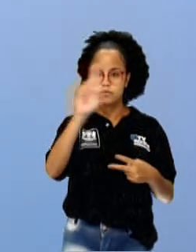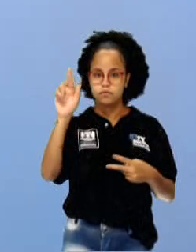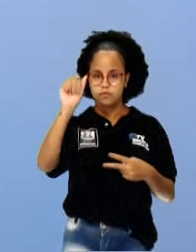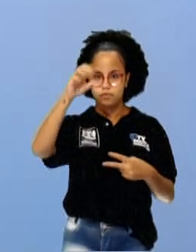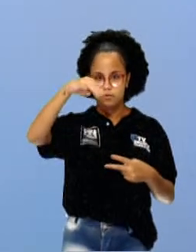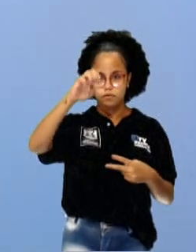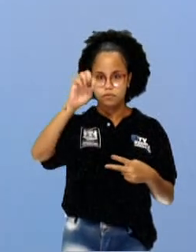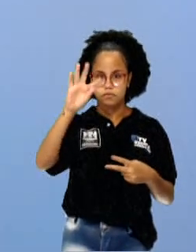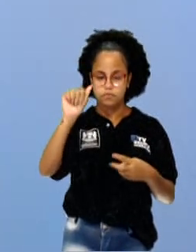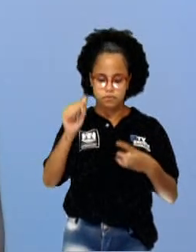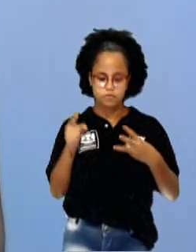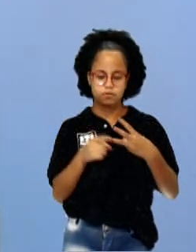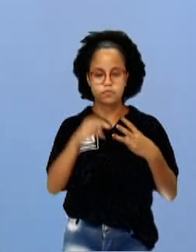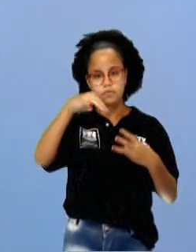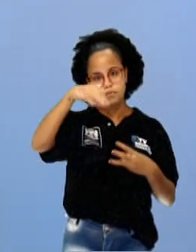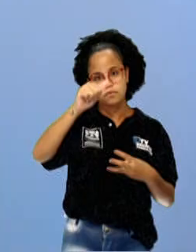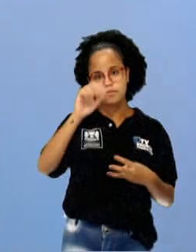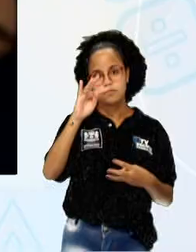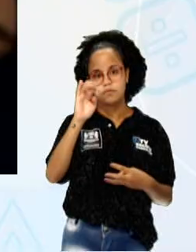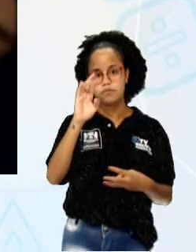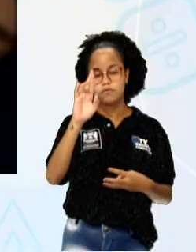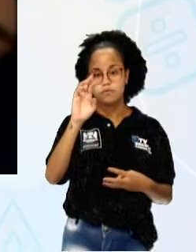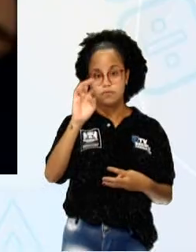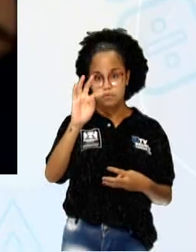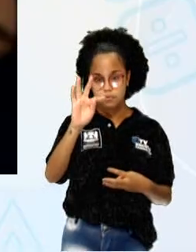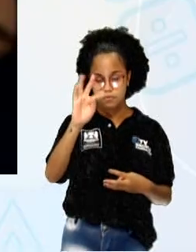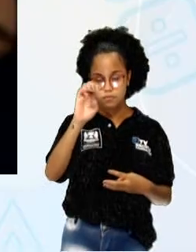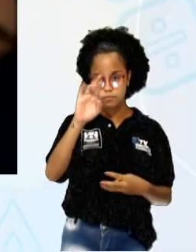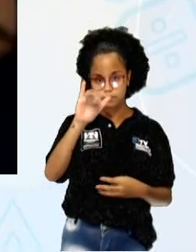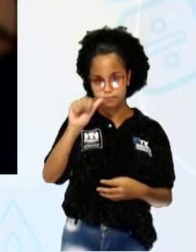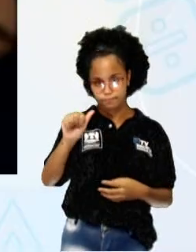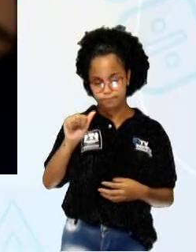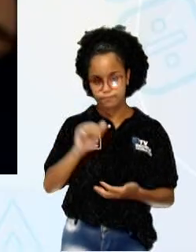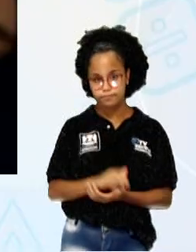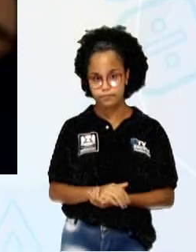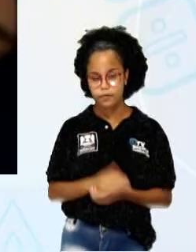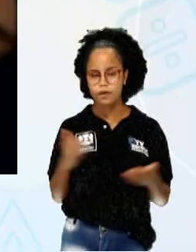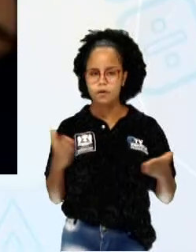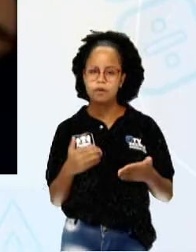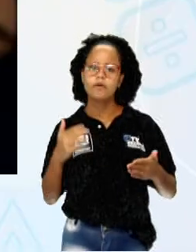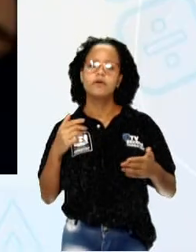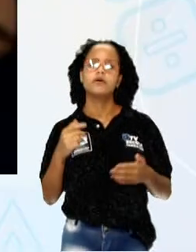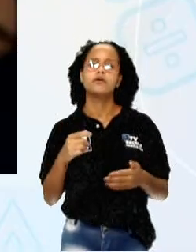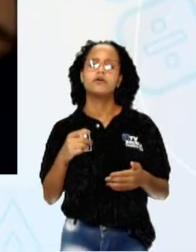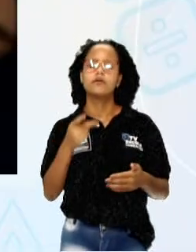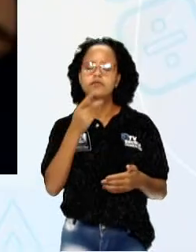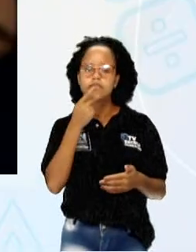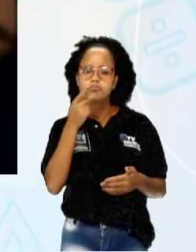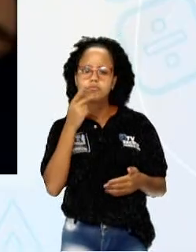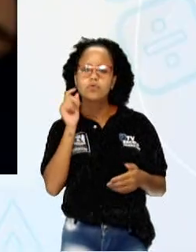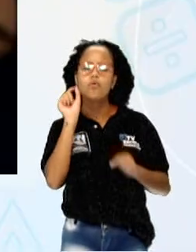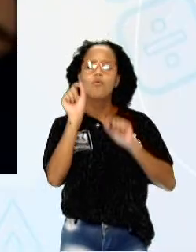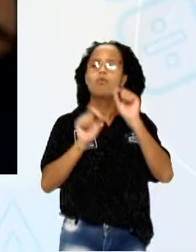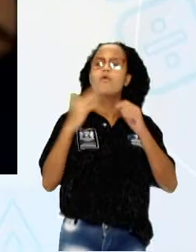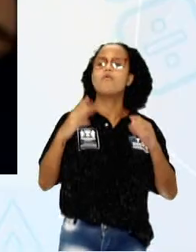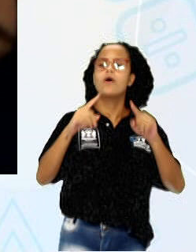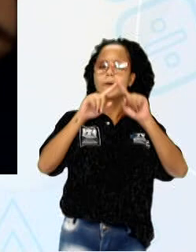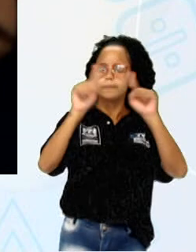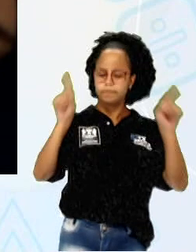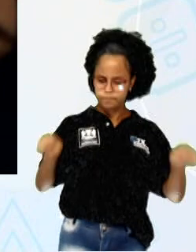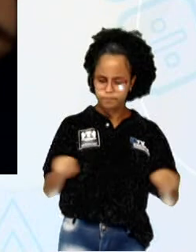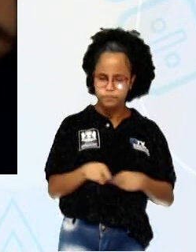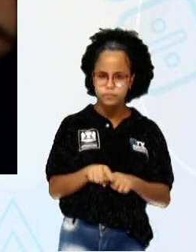obra. Vamos para outra obra agora. Ver se vocês conseguem. E aí? Digam para mim qual é o suporte aí desse